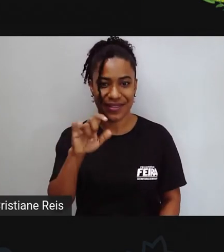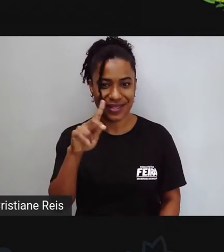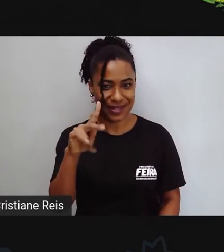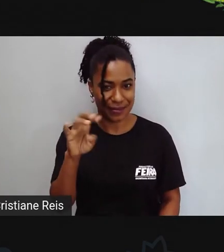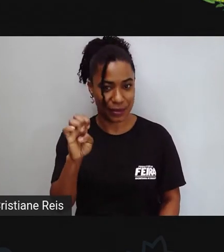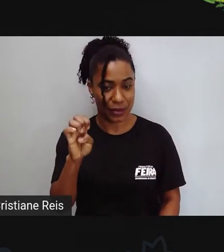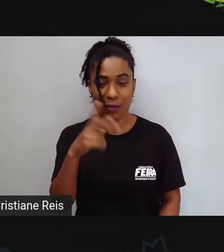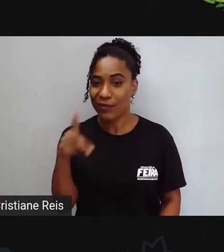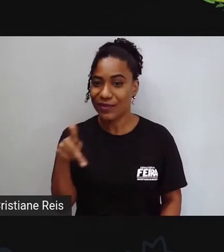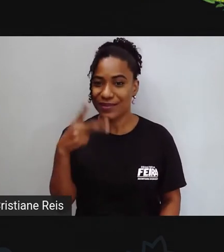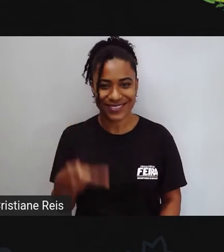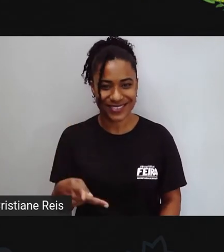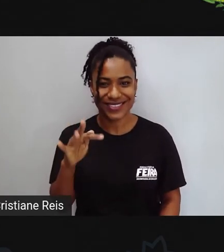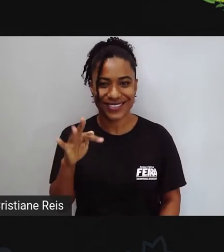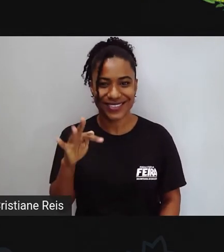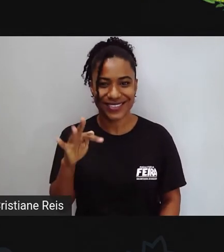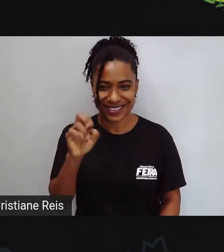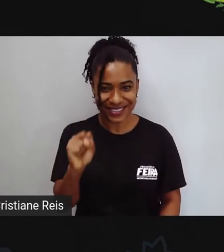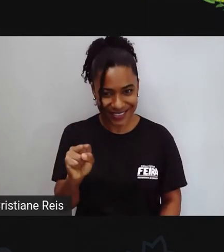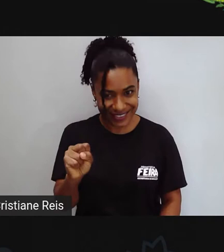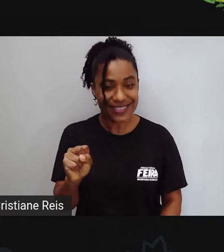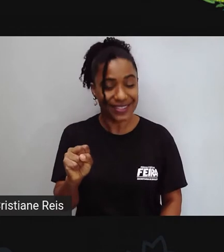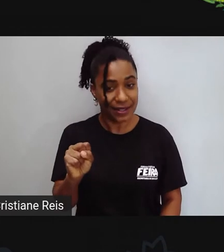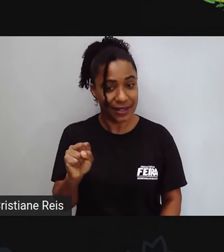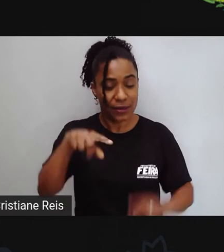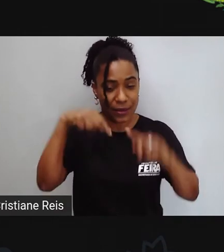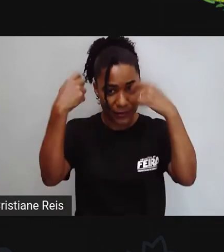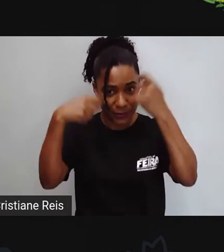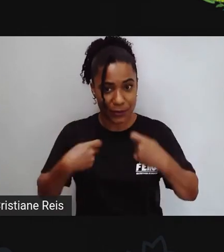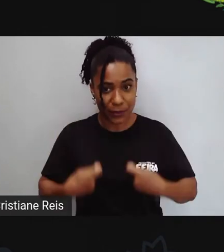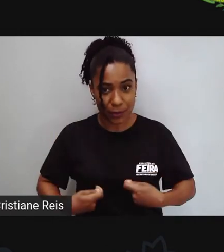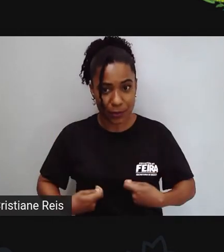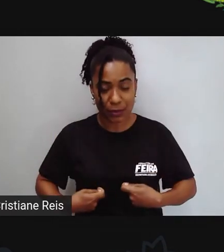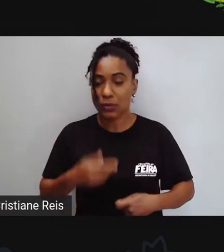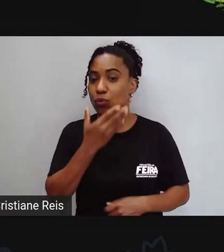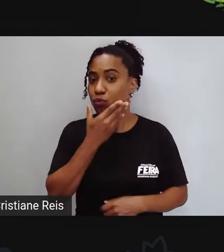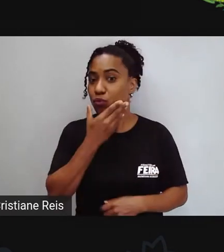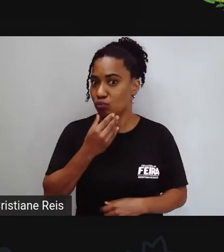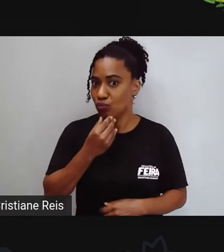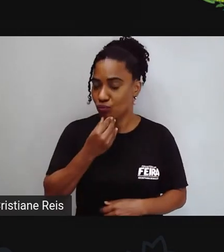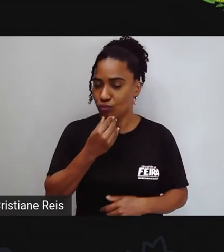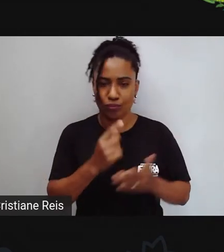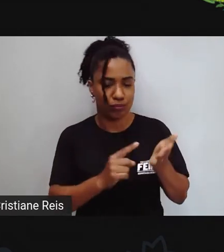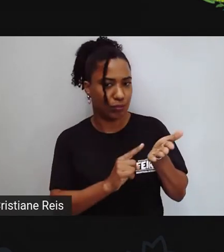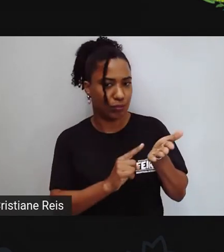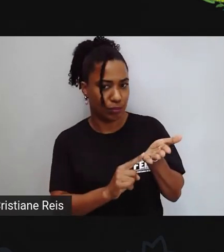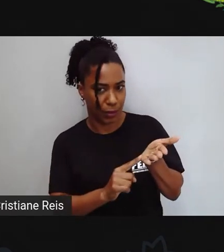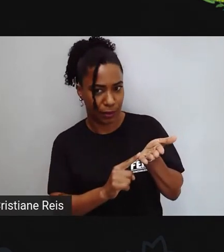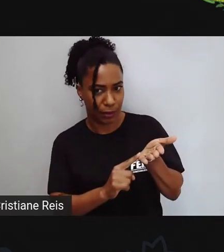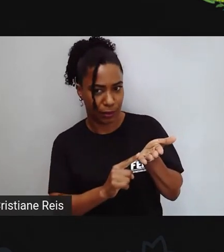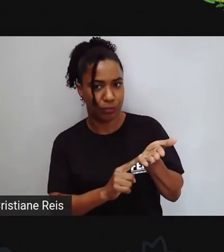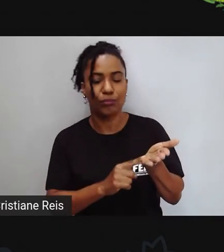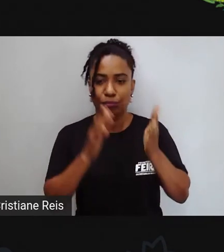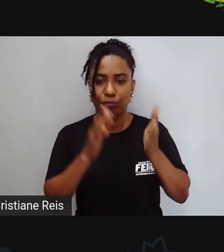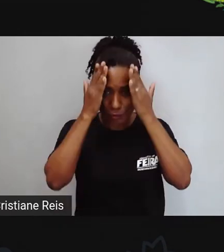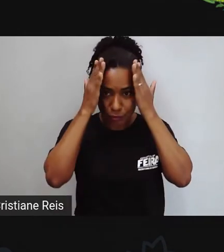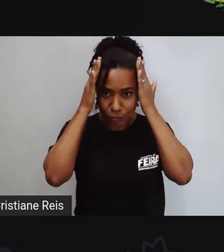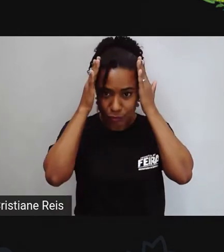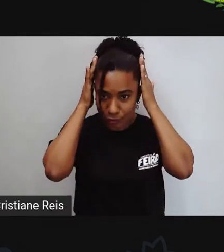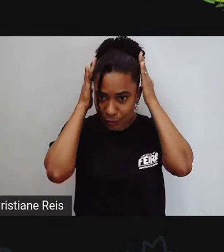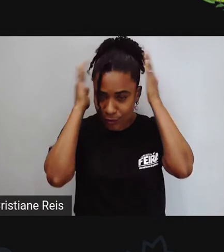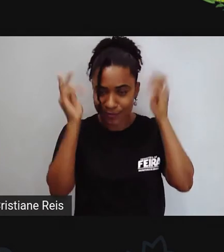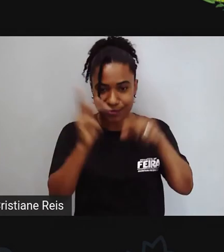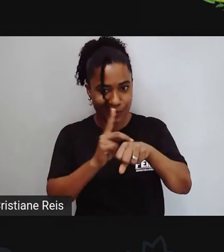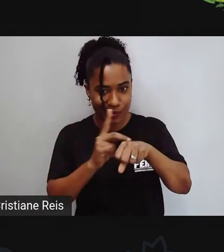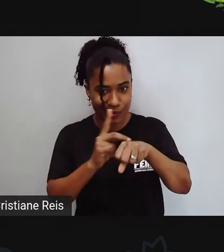Santana e eu vou fazer agora minha audiodescrição. Eu sou um homem branco, tenho cabelo preto, meu óculos tem uma armação